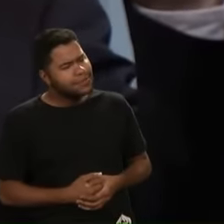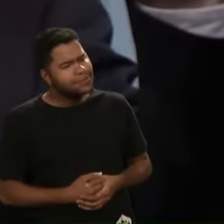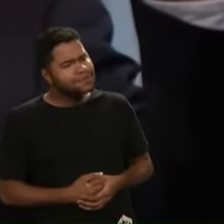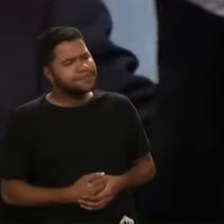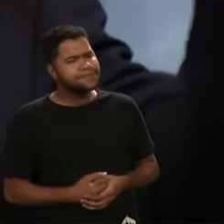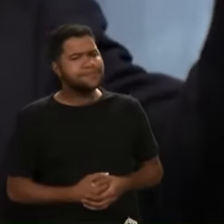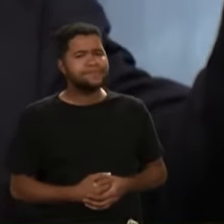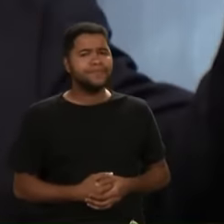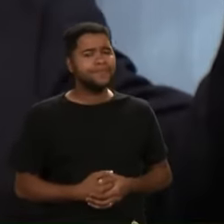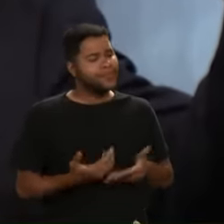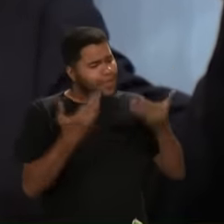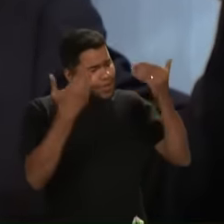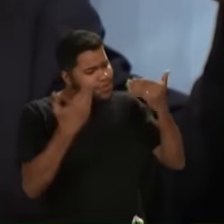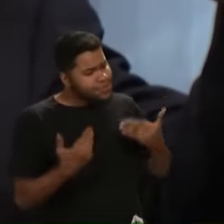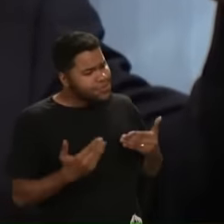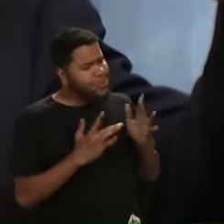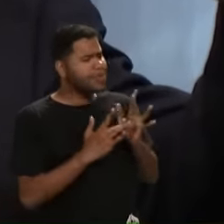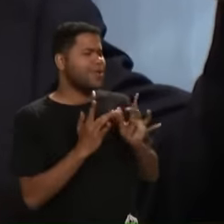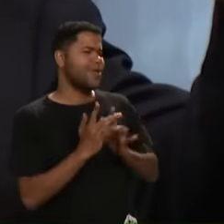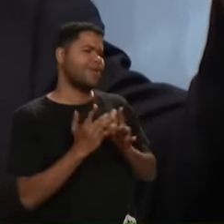Sou eu